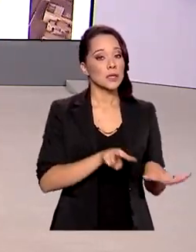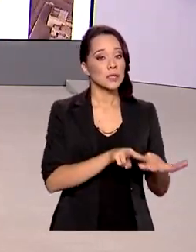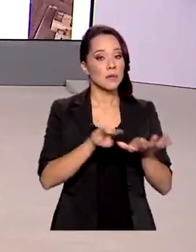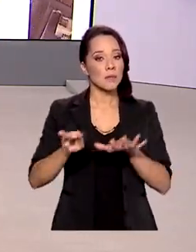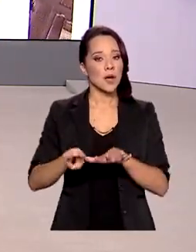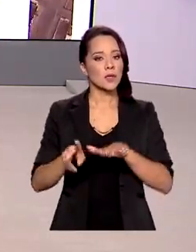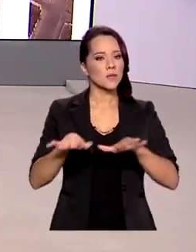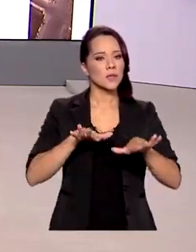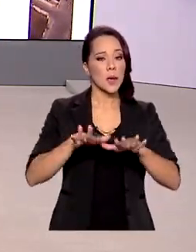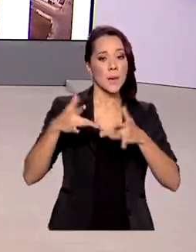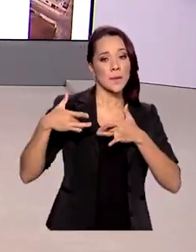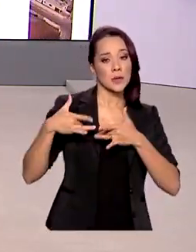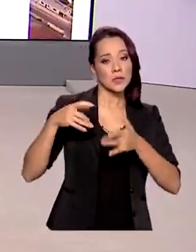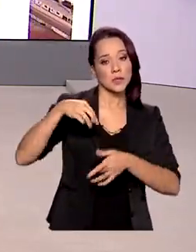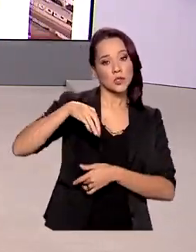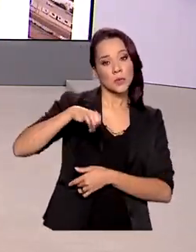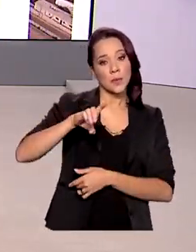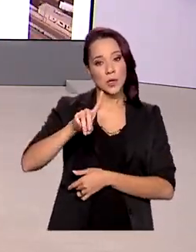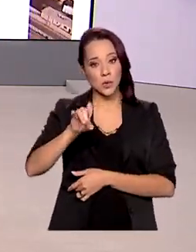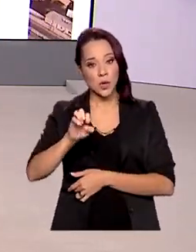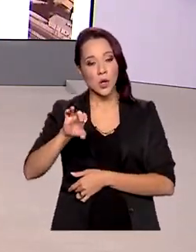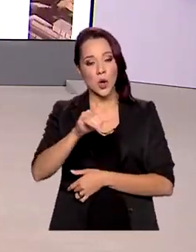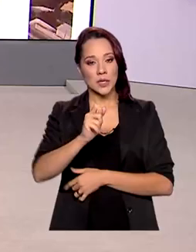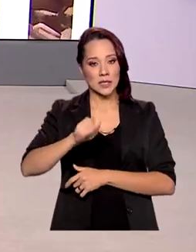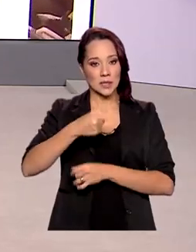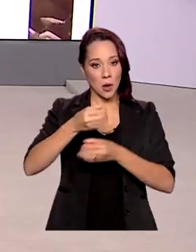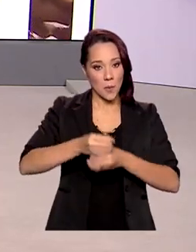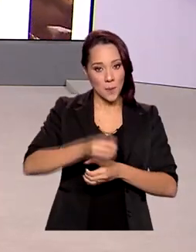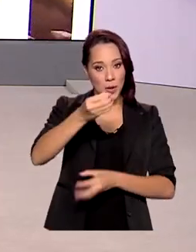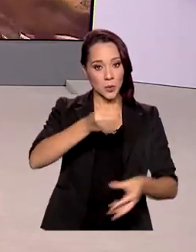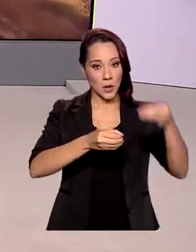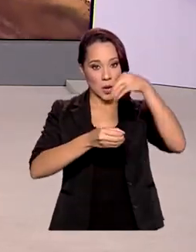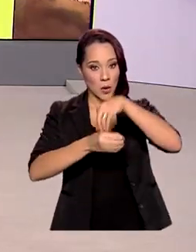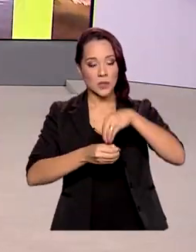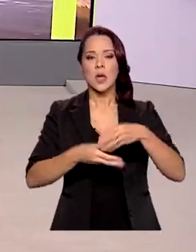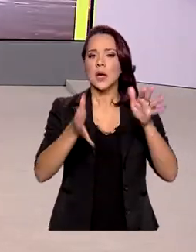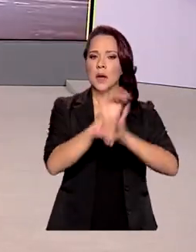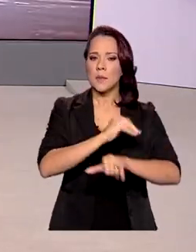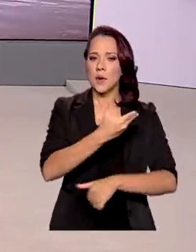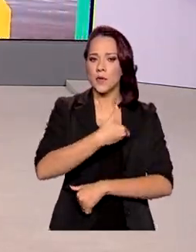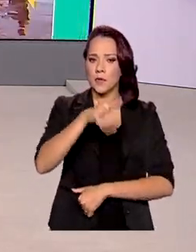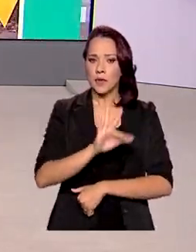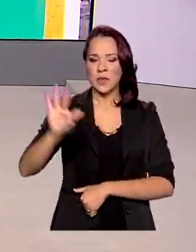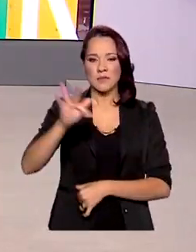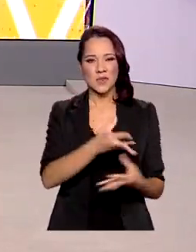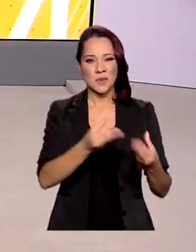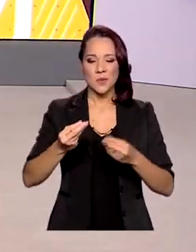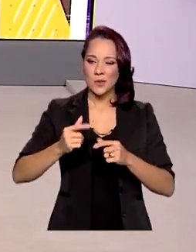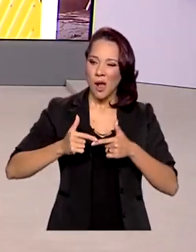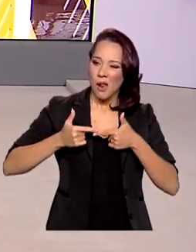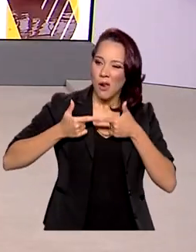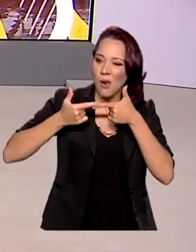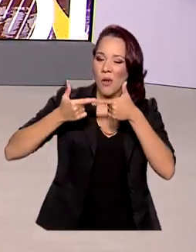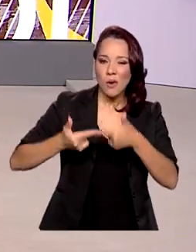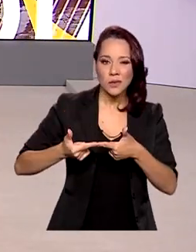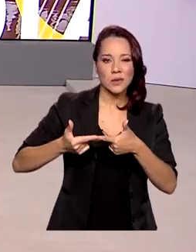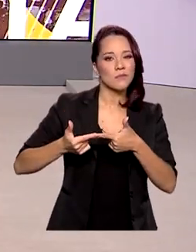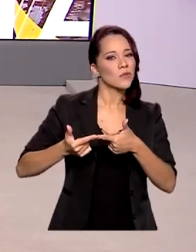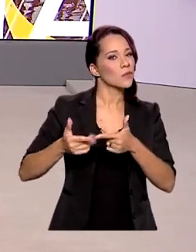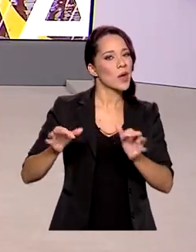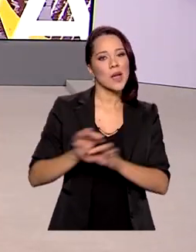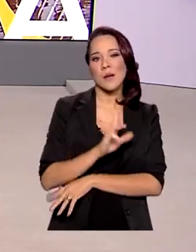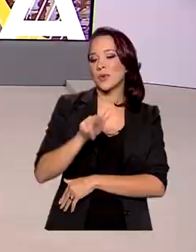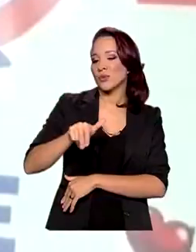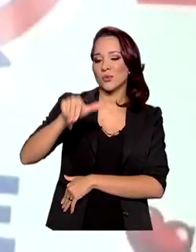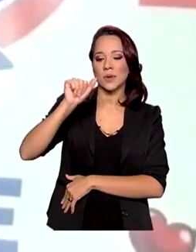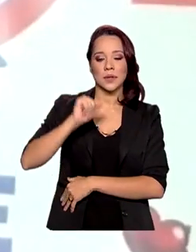Nacional para a Doação de Medula Óssea, uma campanha do governo federal. Mas para muitos brasileiros, a luta por essa causa nunca acaba.